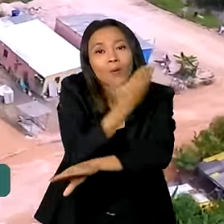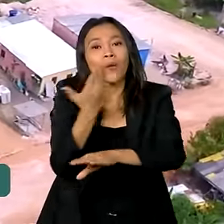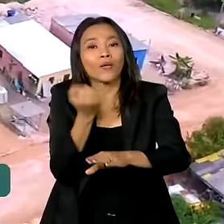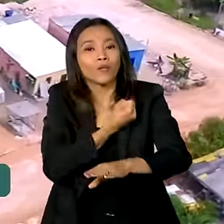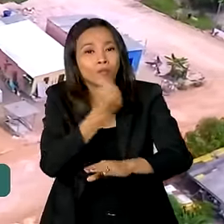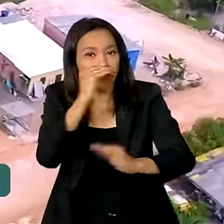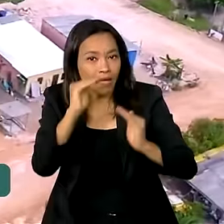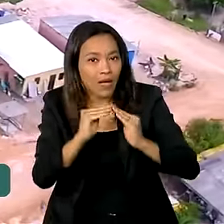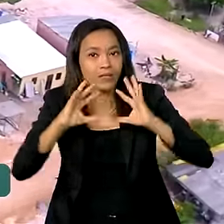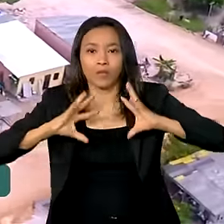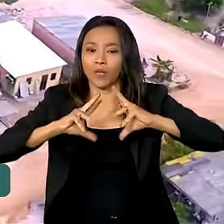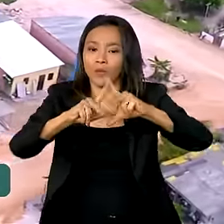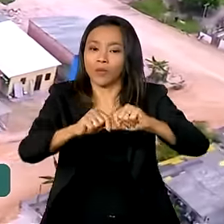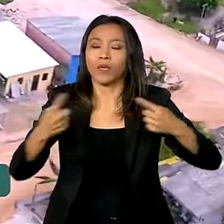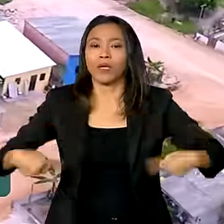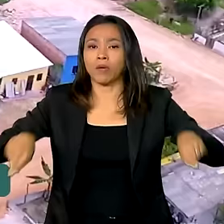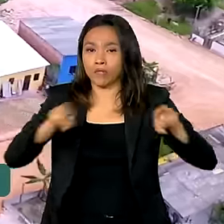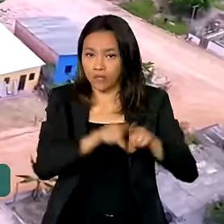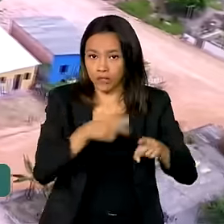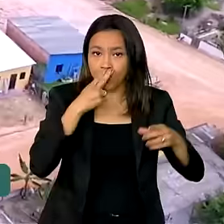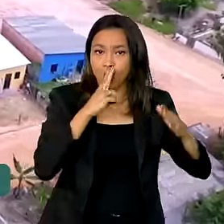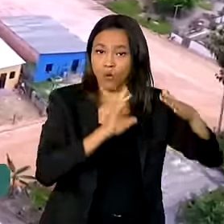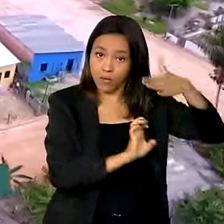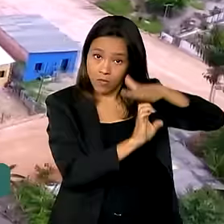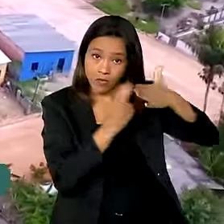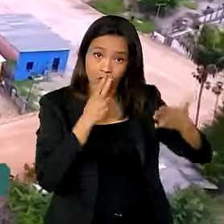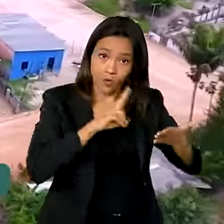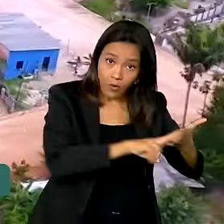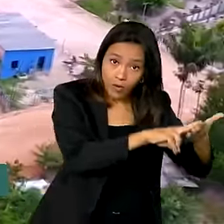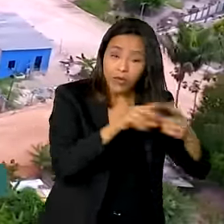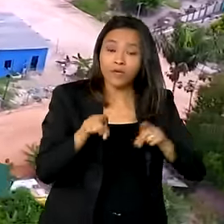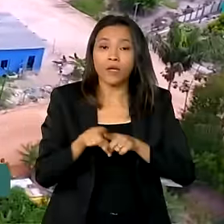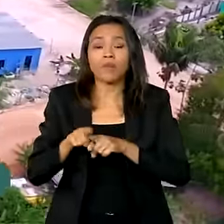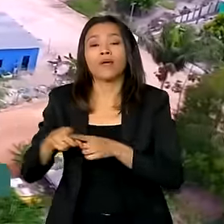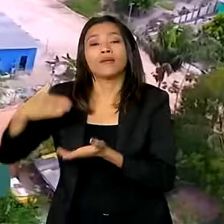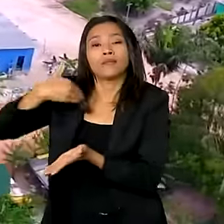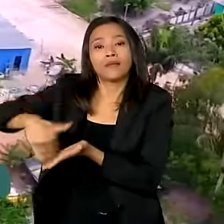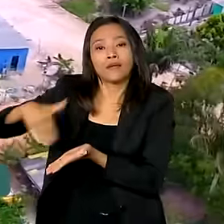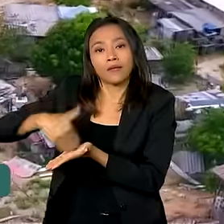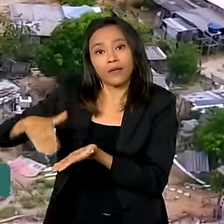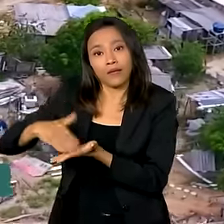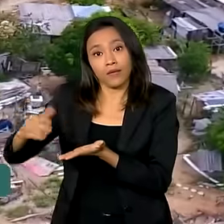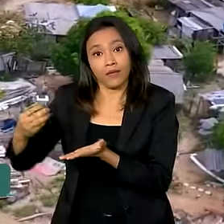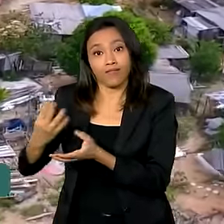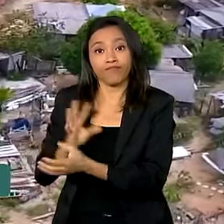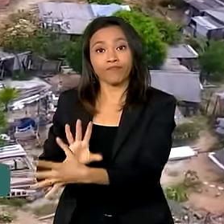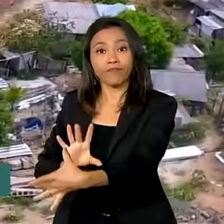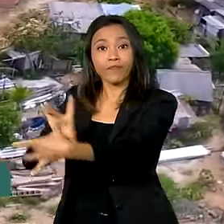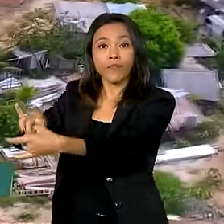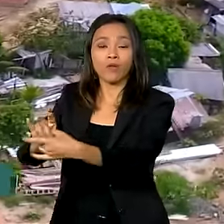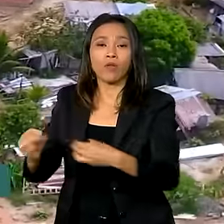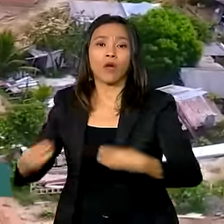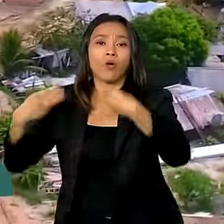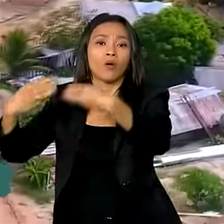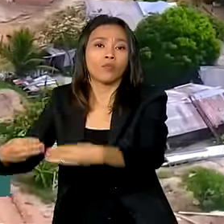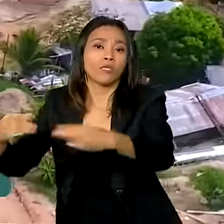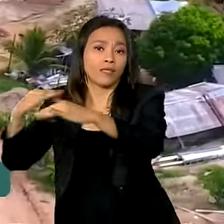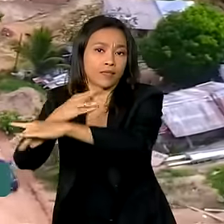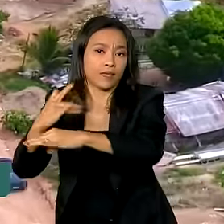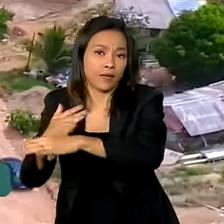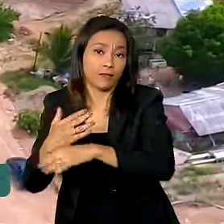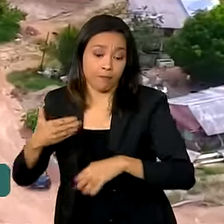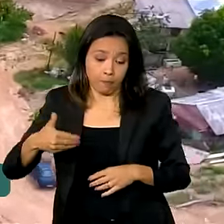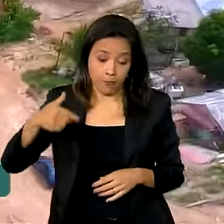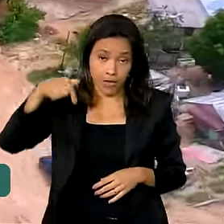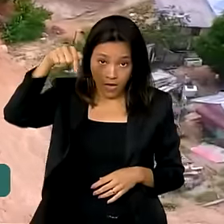em parceria com a Secretaria Nacional de Periferias do Ministério das Cidades. Em setembro deste ano, a